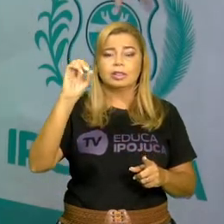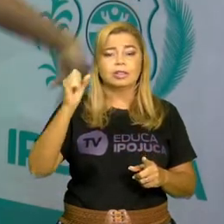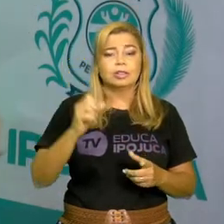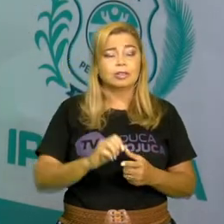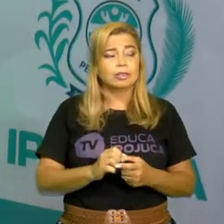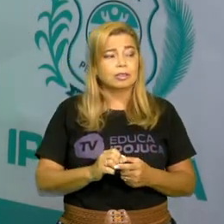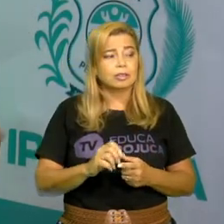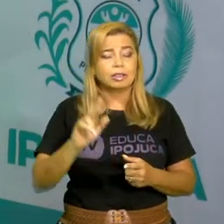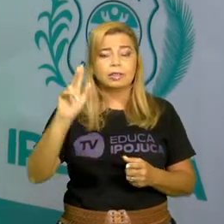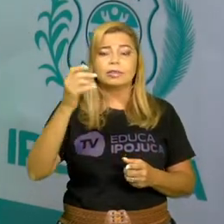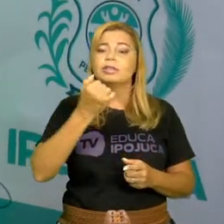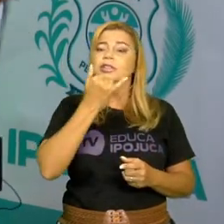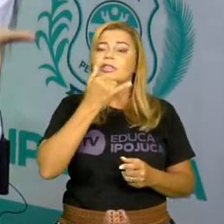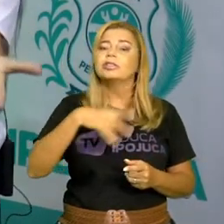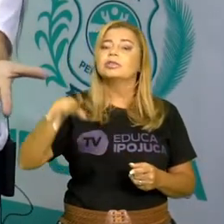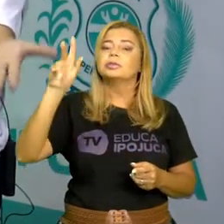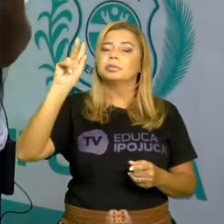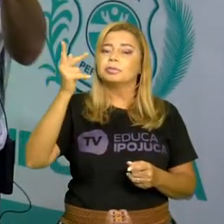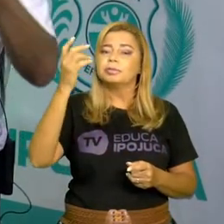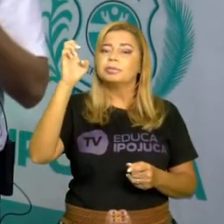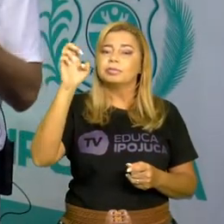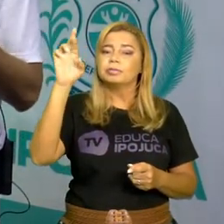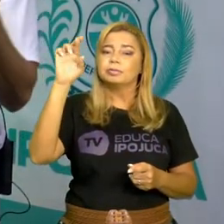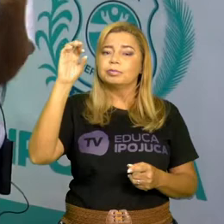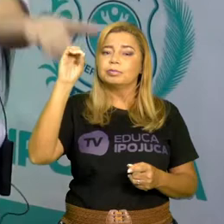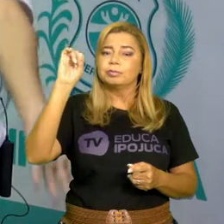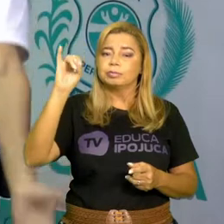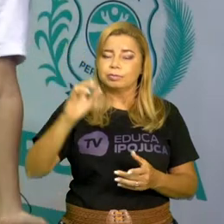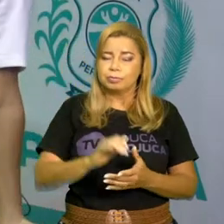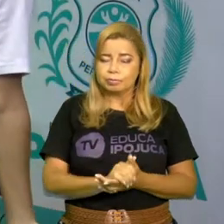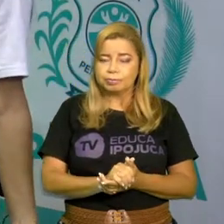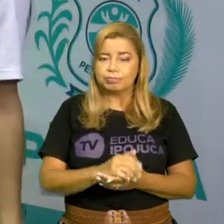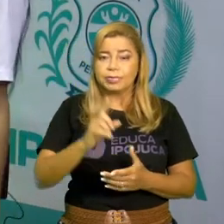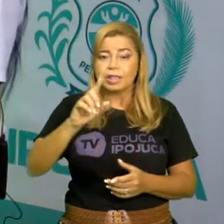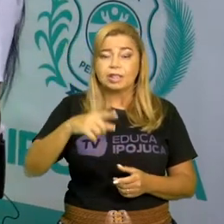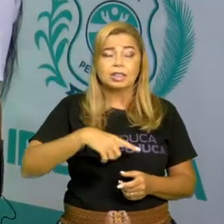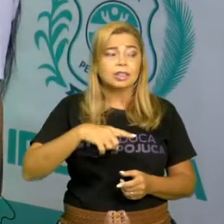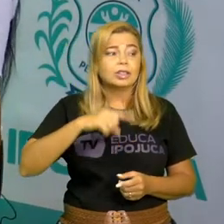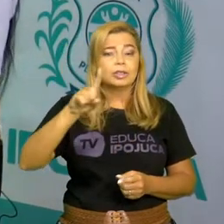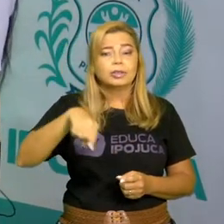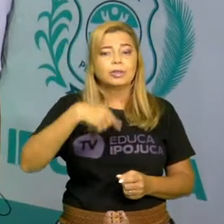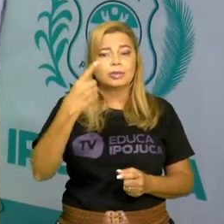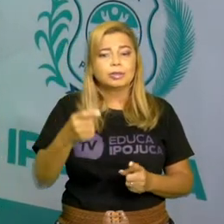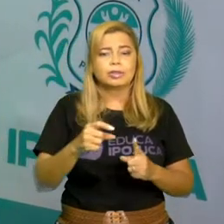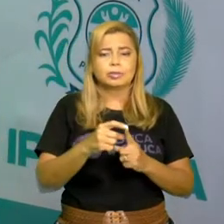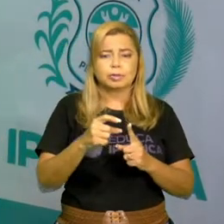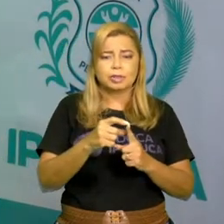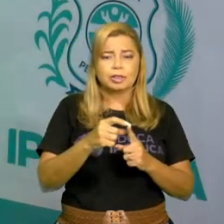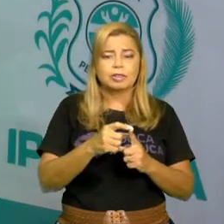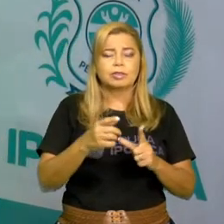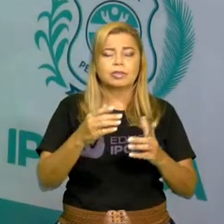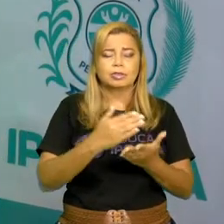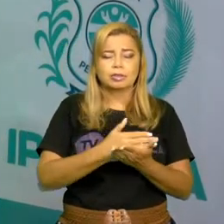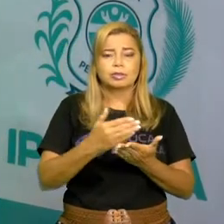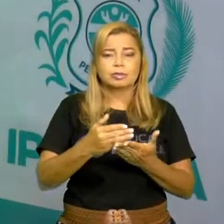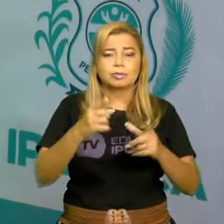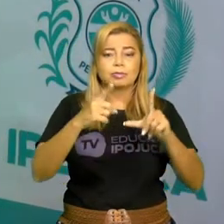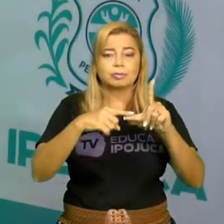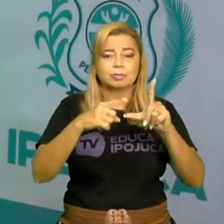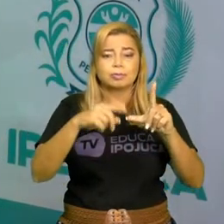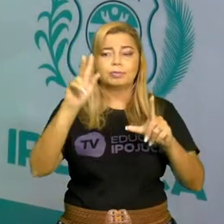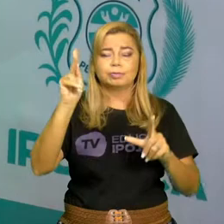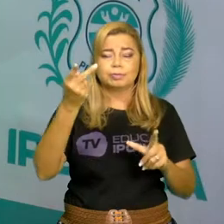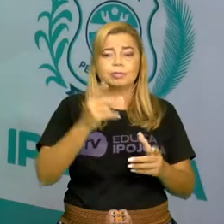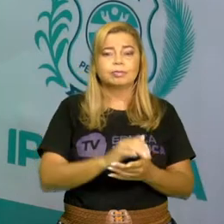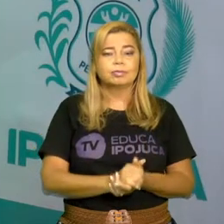aprender, que também são escritas com a letra H. Aí nós temos aqui, ó, palavras com